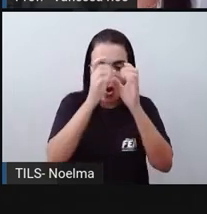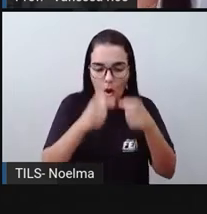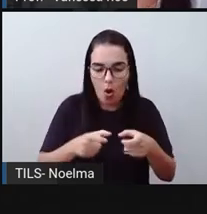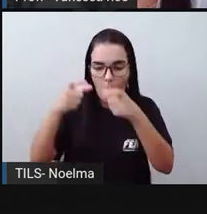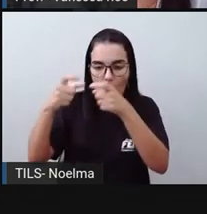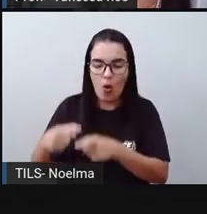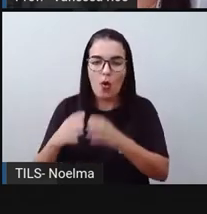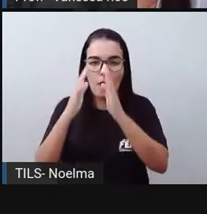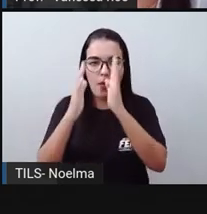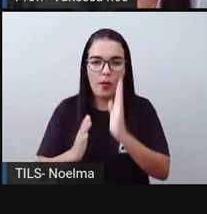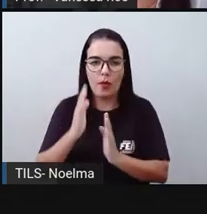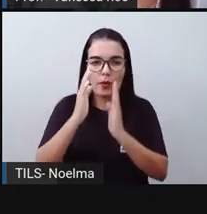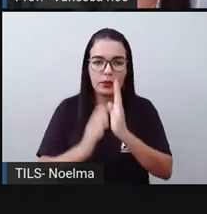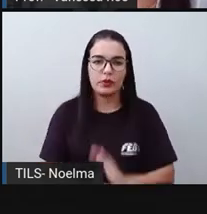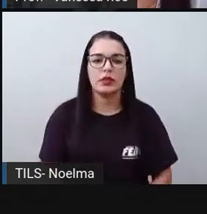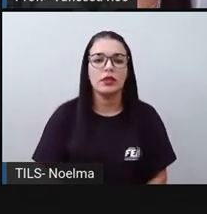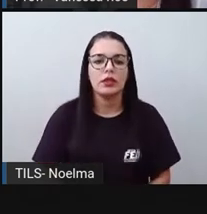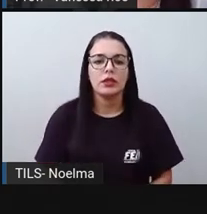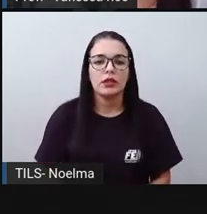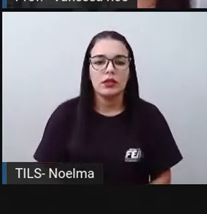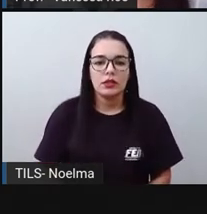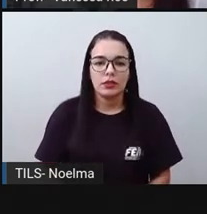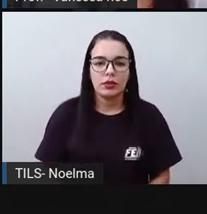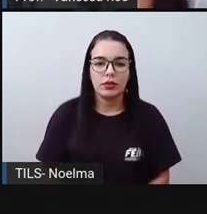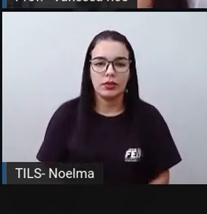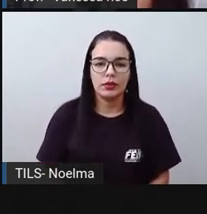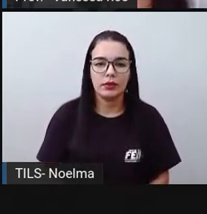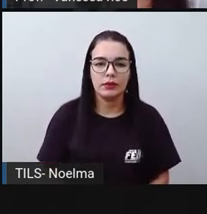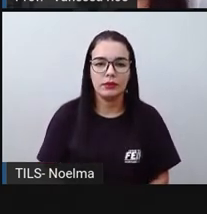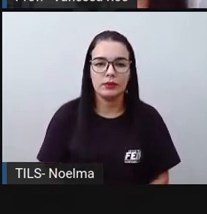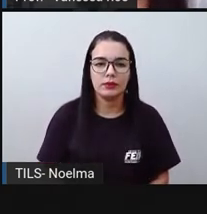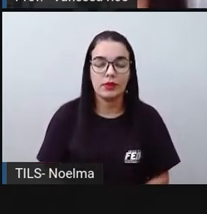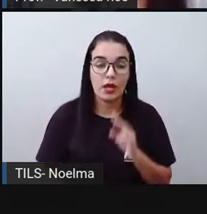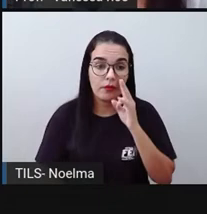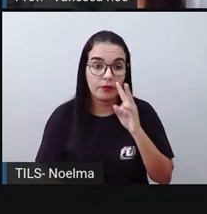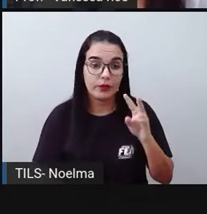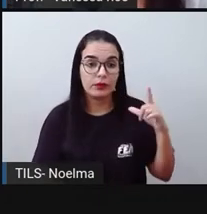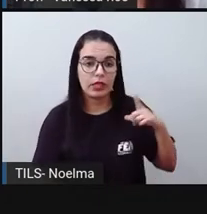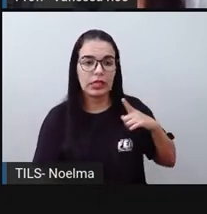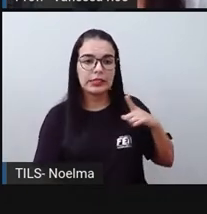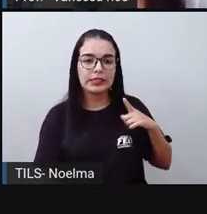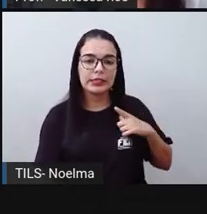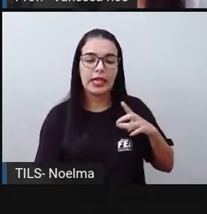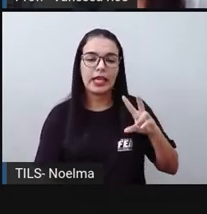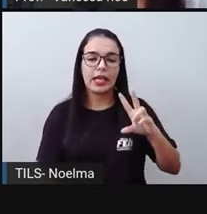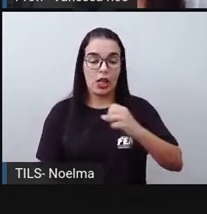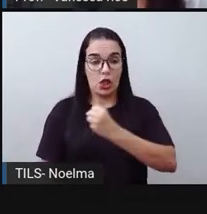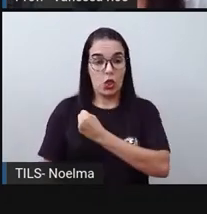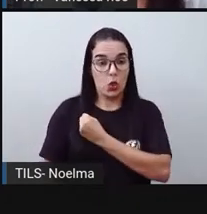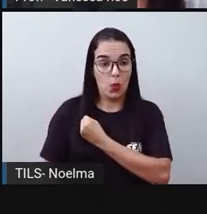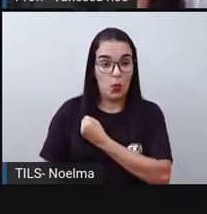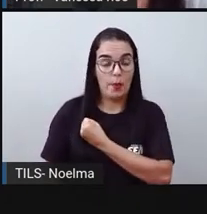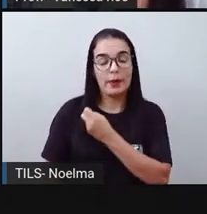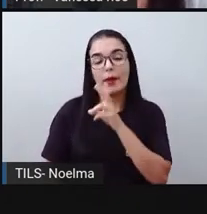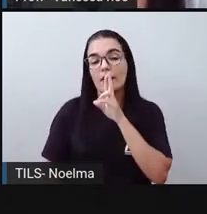Olha só, eu voltando aqui, o a gente observa? Existem valores, não é? Existem resultados, em que a